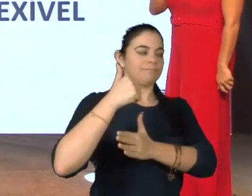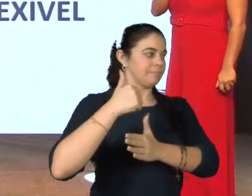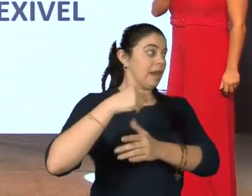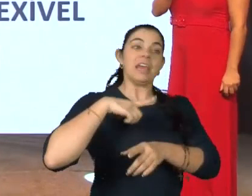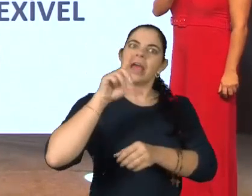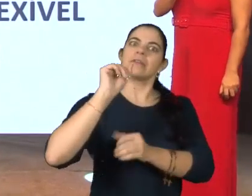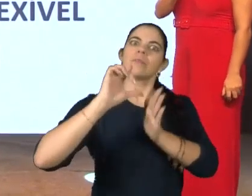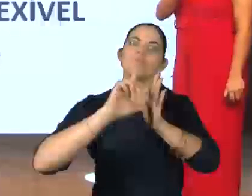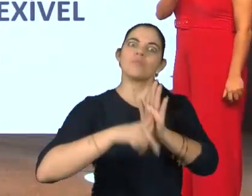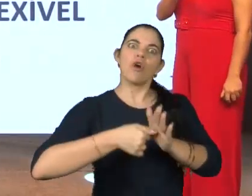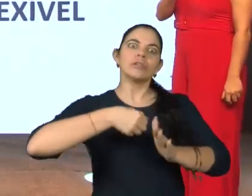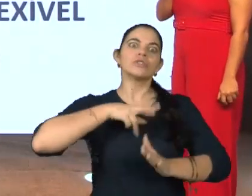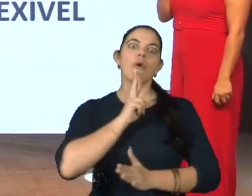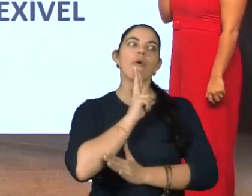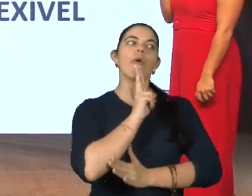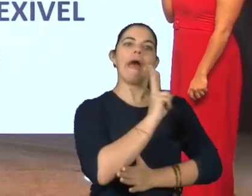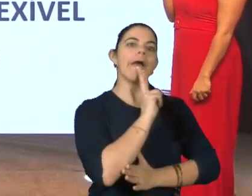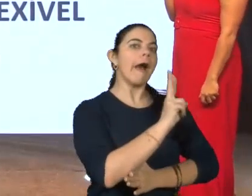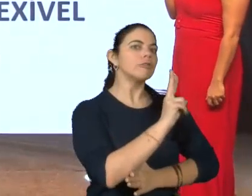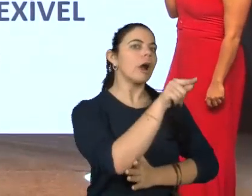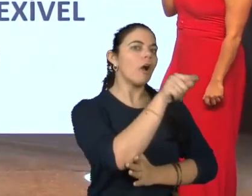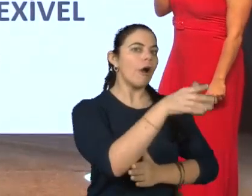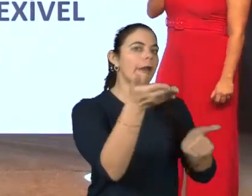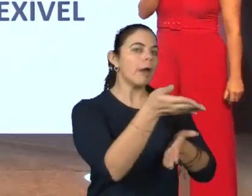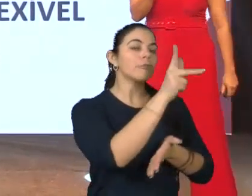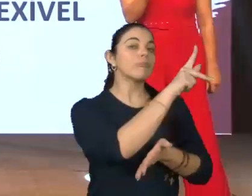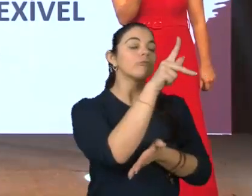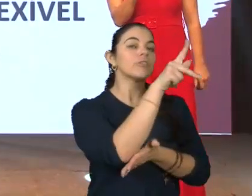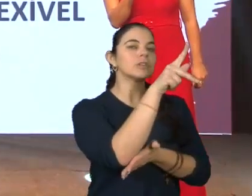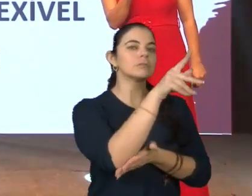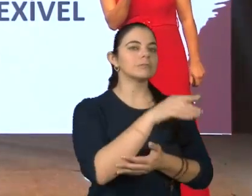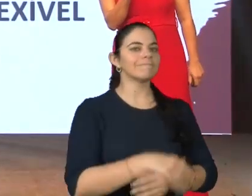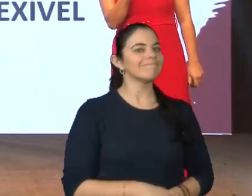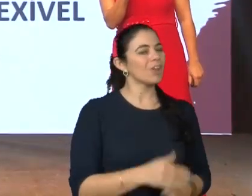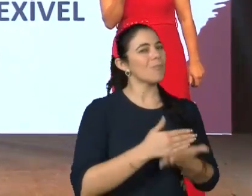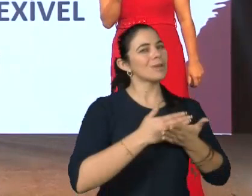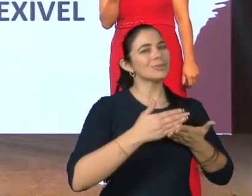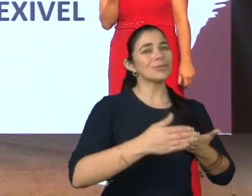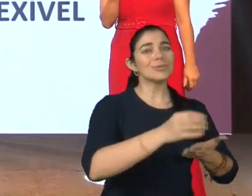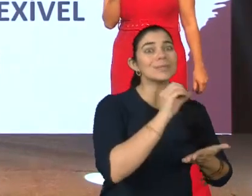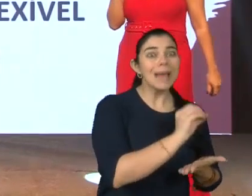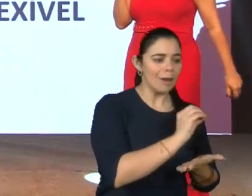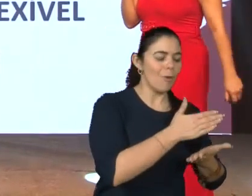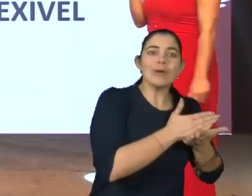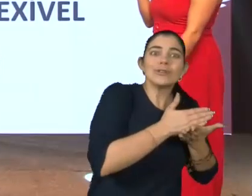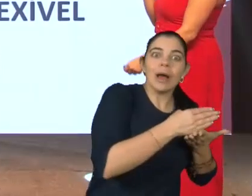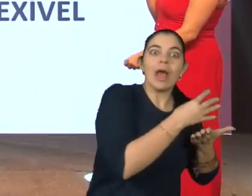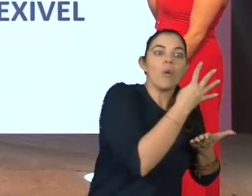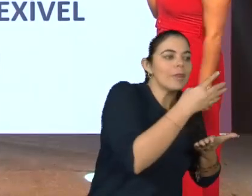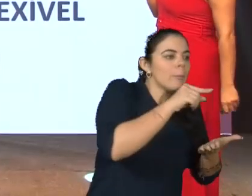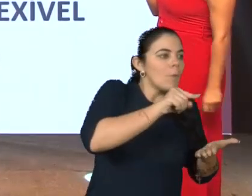E aí, um recadinho para os professores. Professor 4.0. Todo mundo sabe o é professor 4.0?